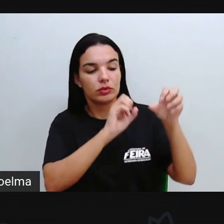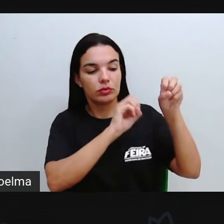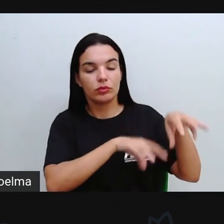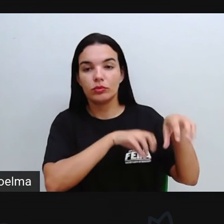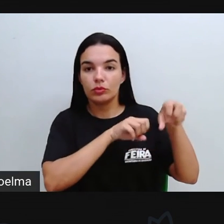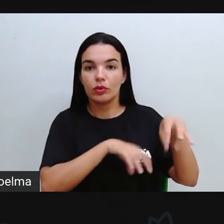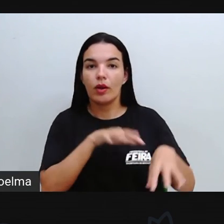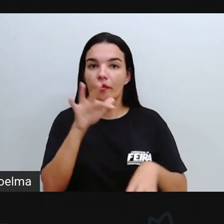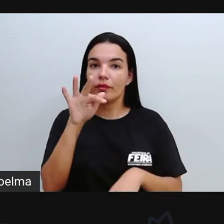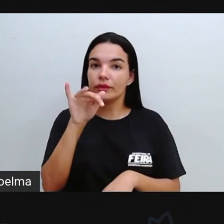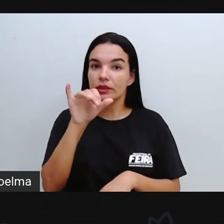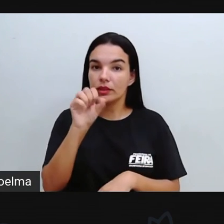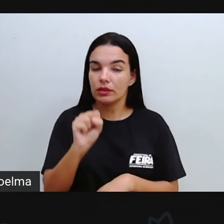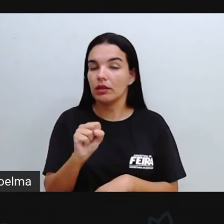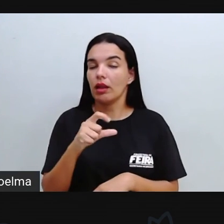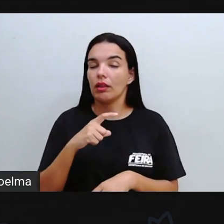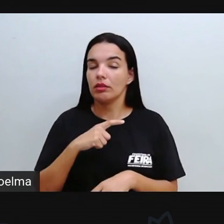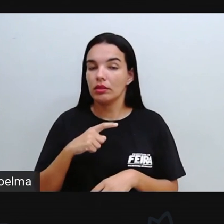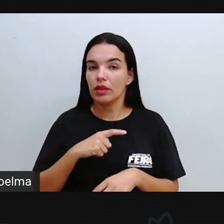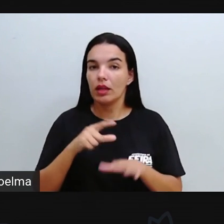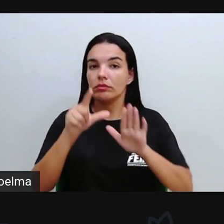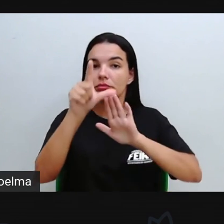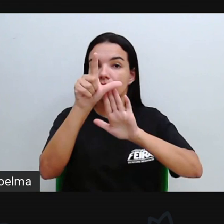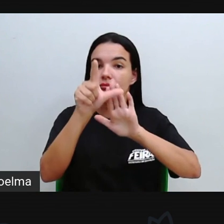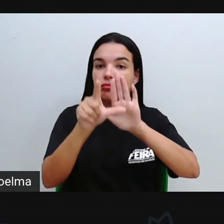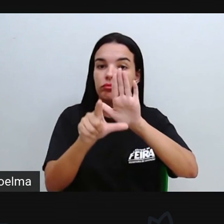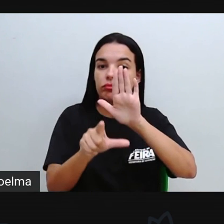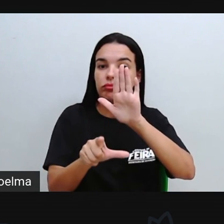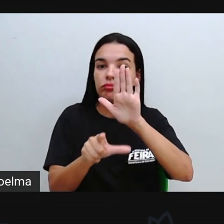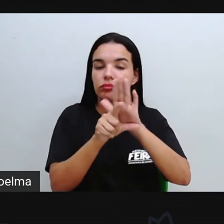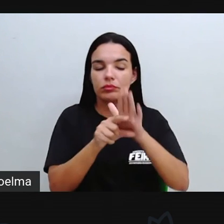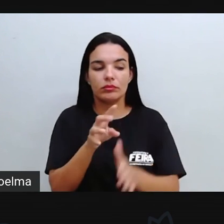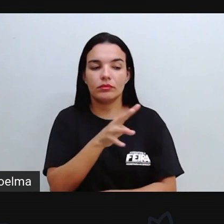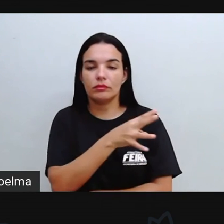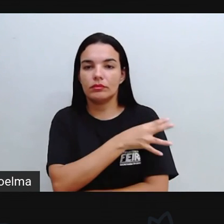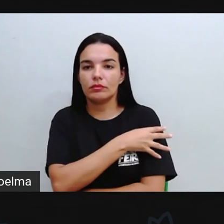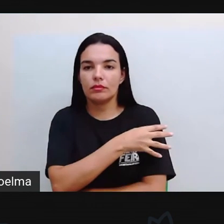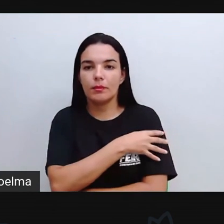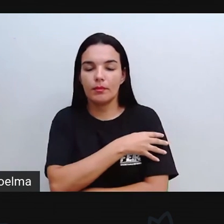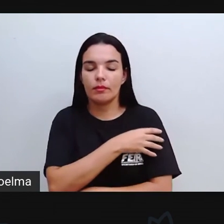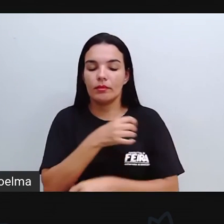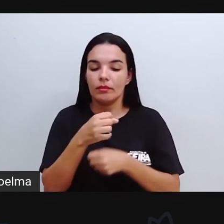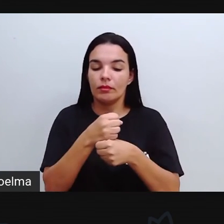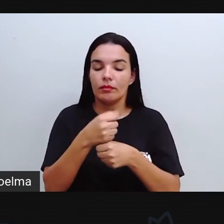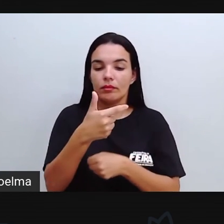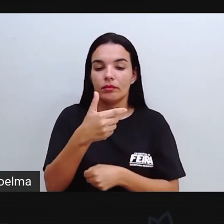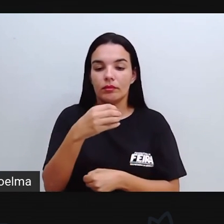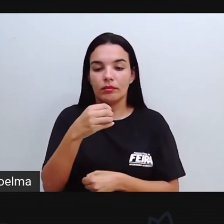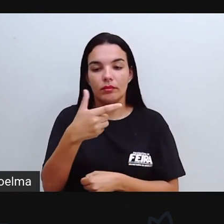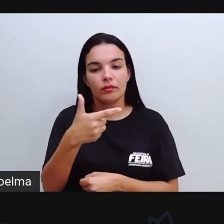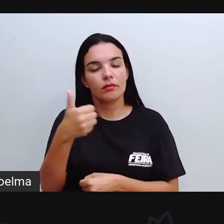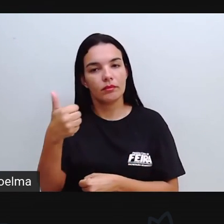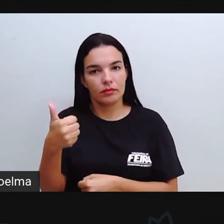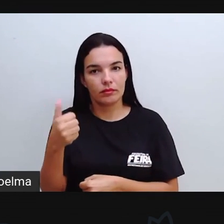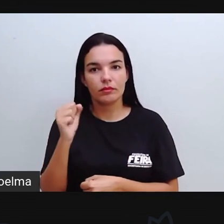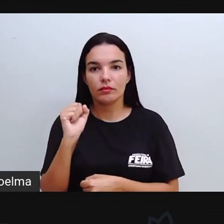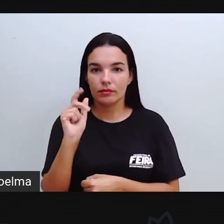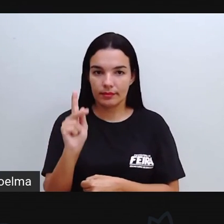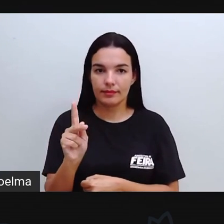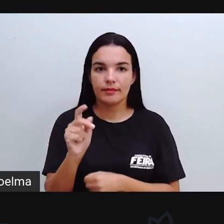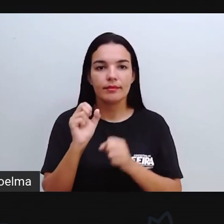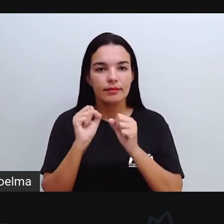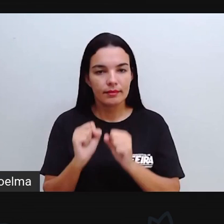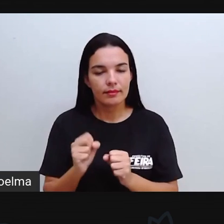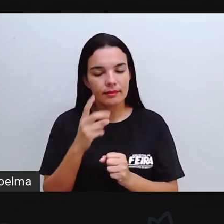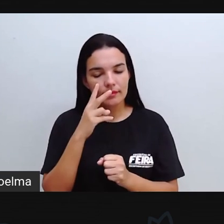o nosso canal do YouTube, na playlist do quarto ano 2021, certo? Então,